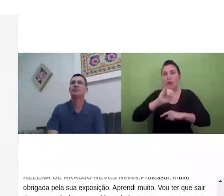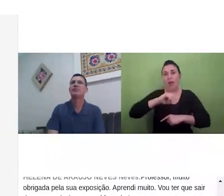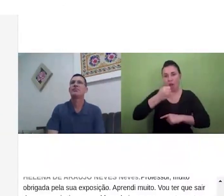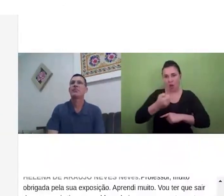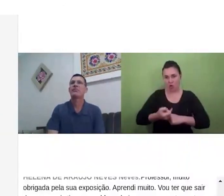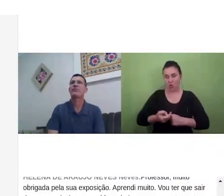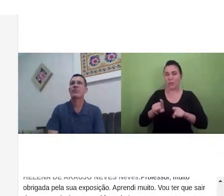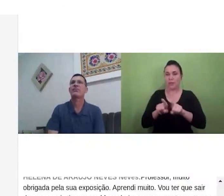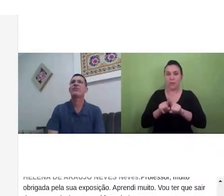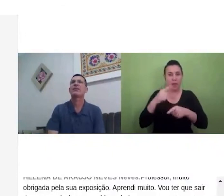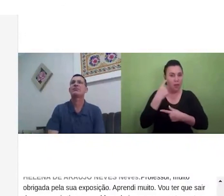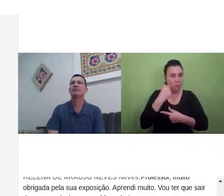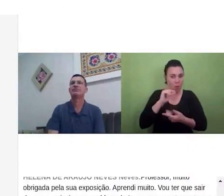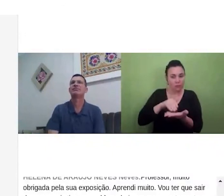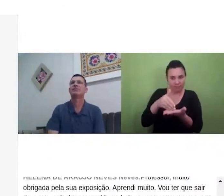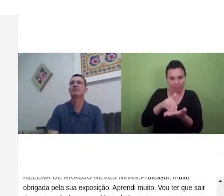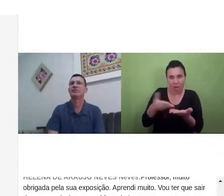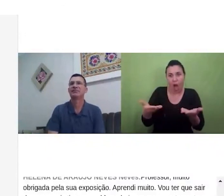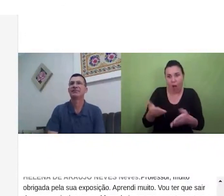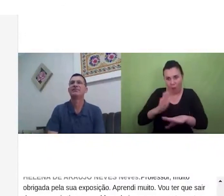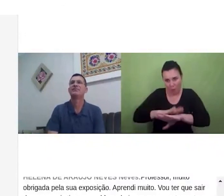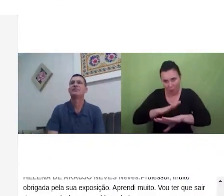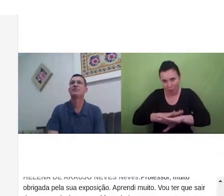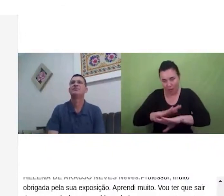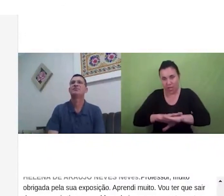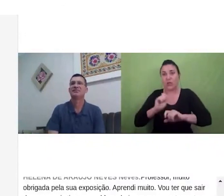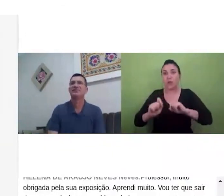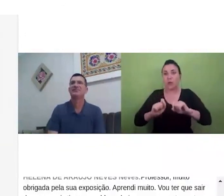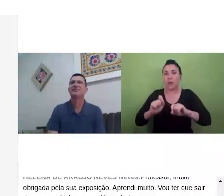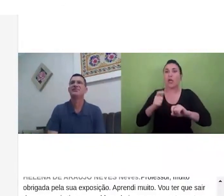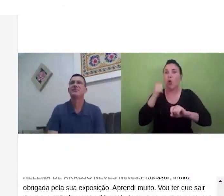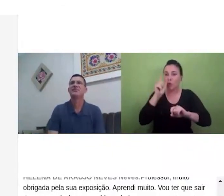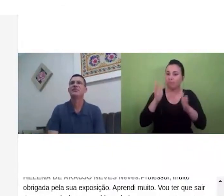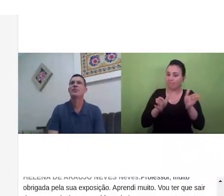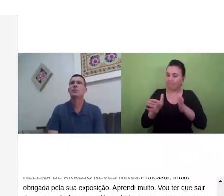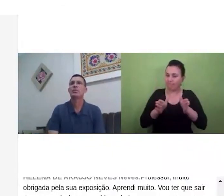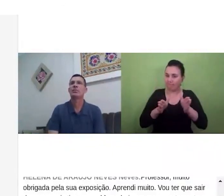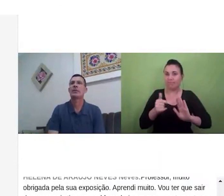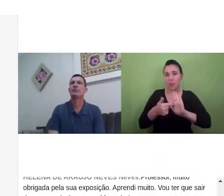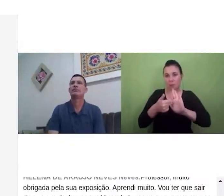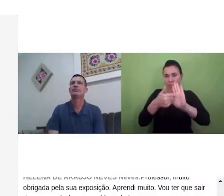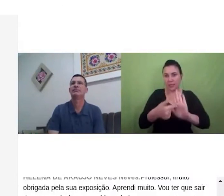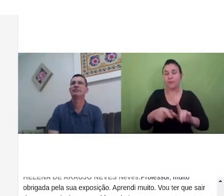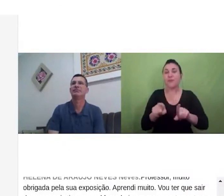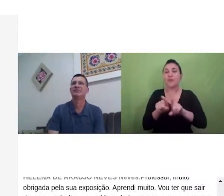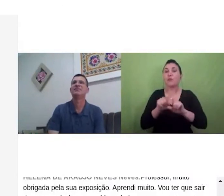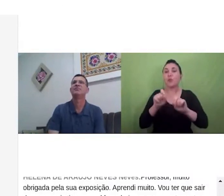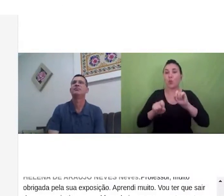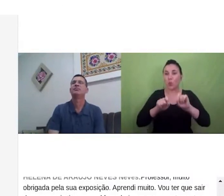a Mônica que são as intérpretes que viabilizaram aqui essa apresentação e especialmente